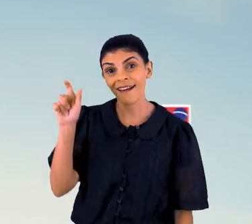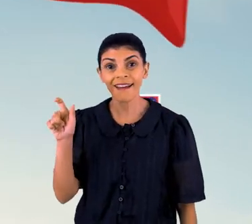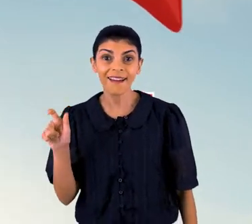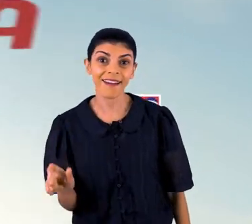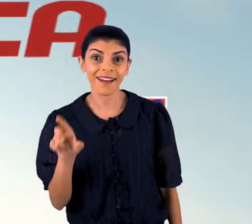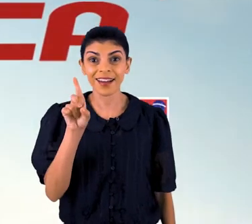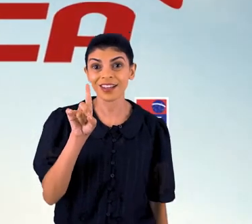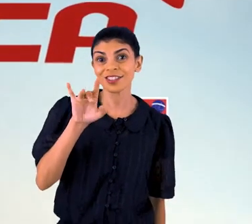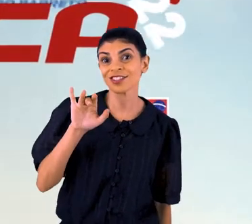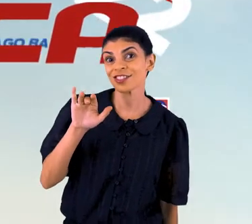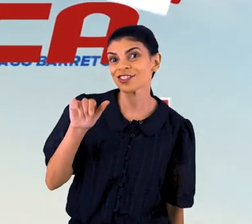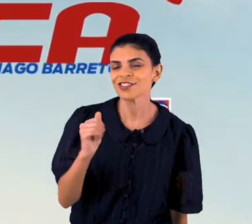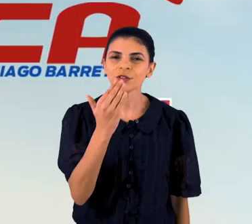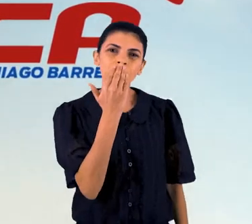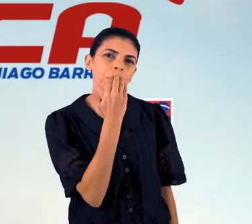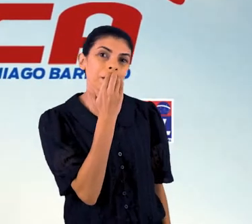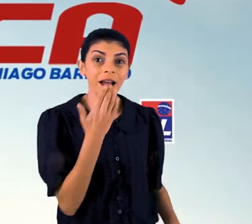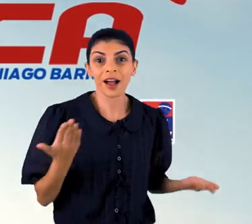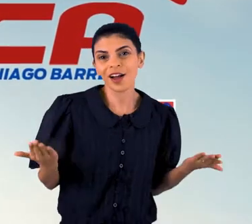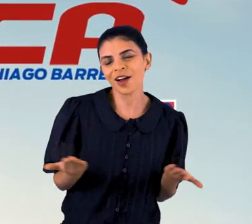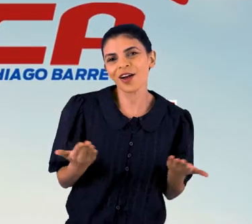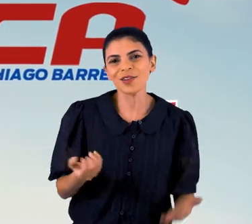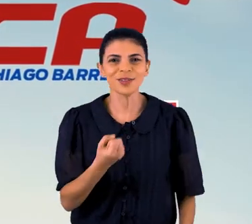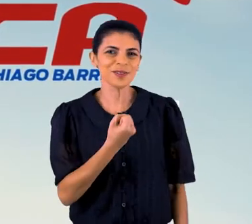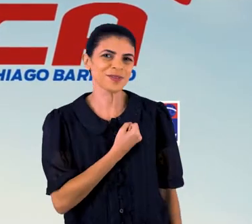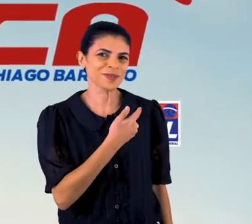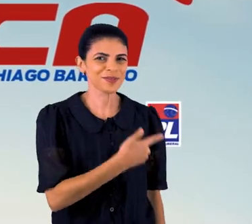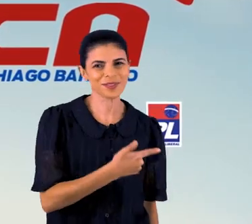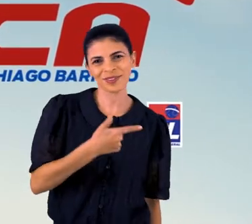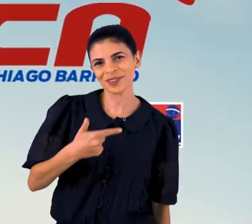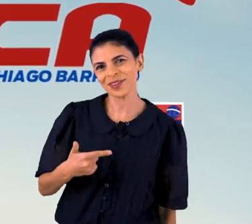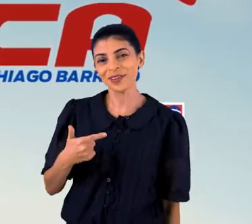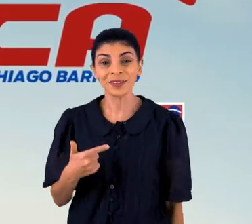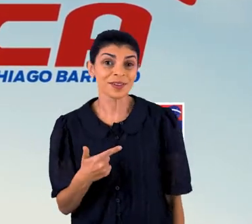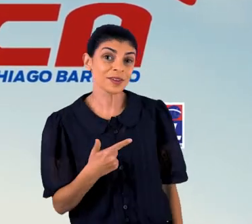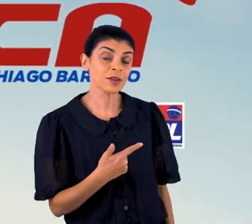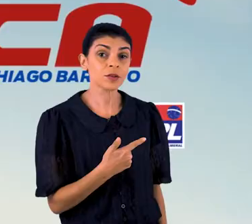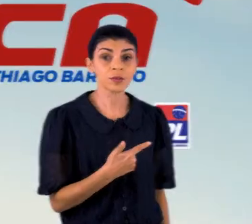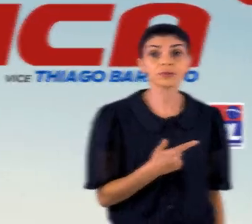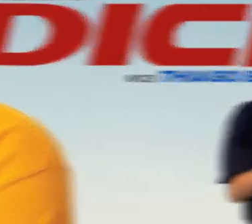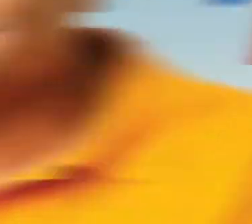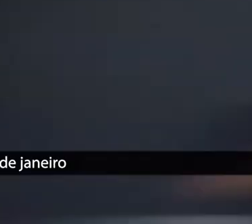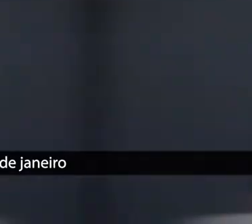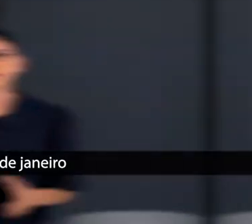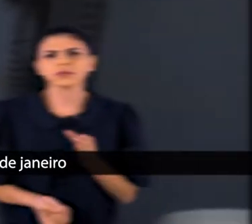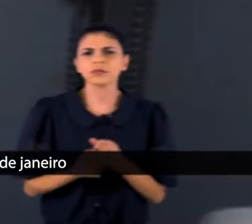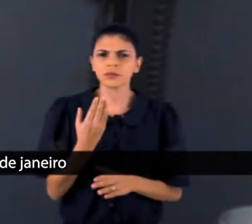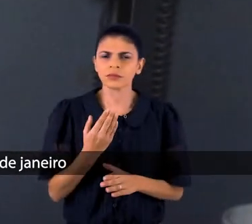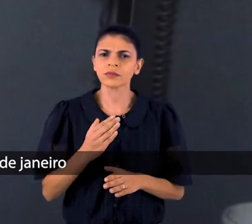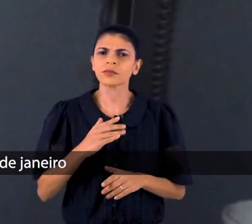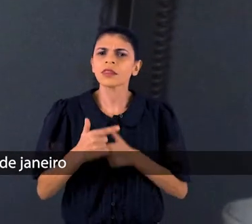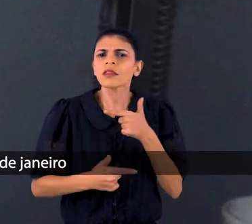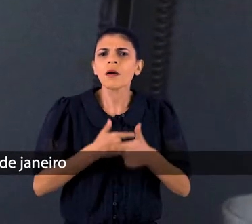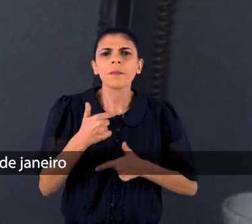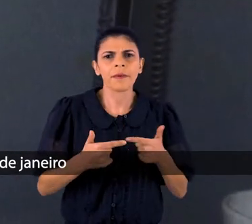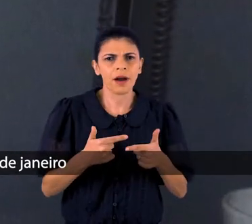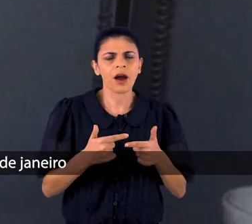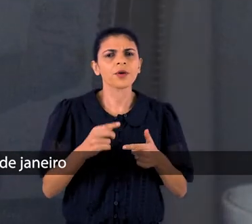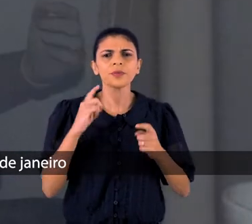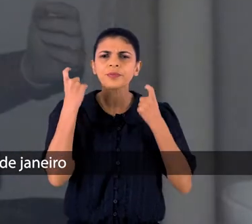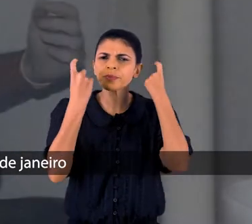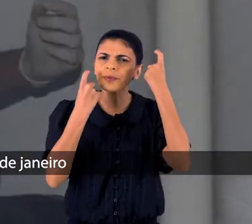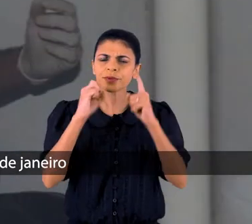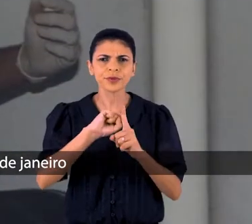Agora é Dica 22 Desenvolvi o maior trabalho